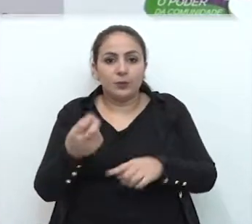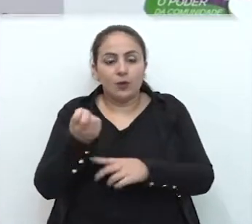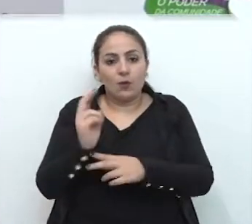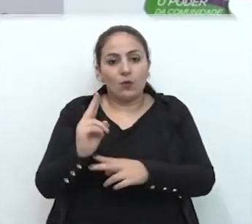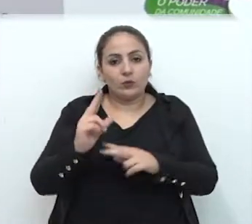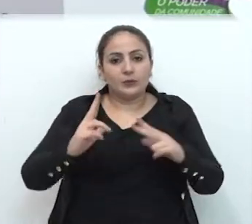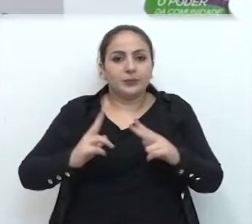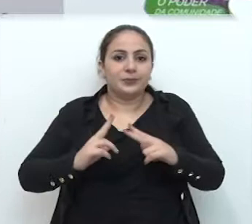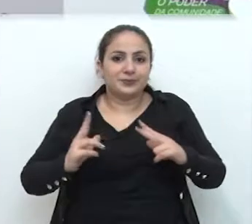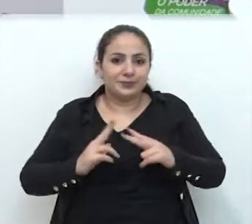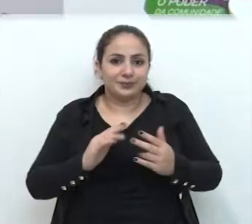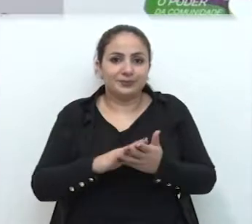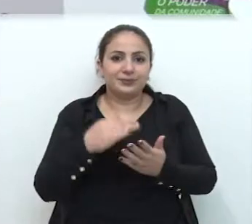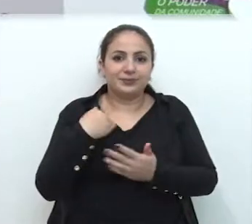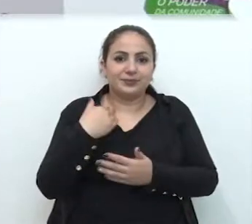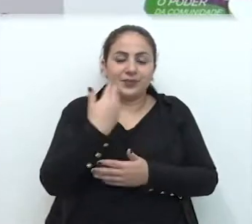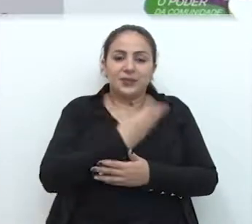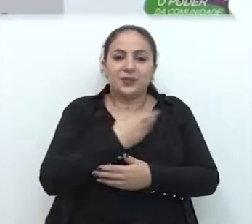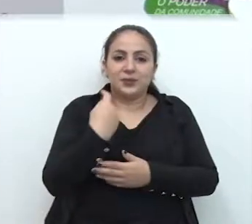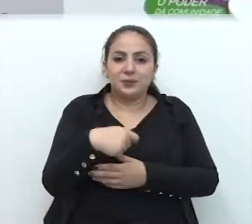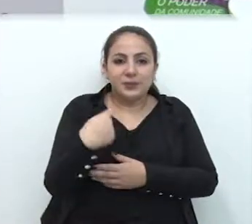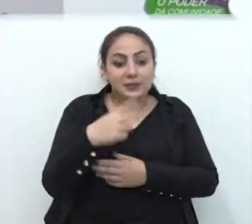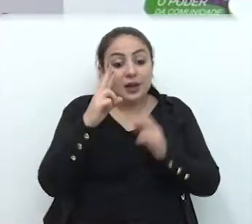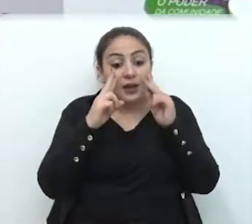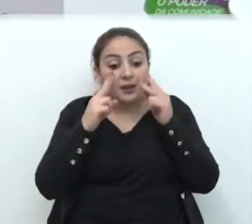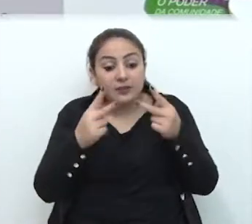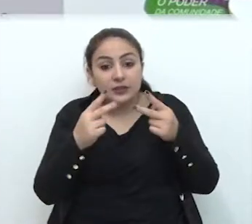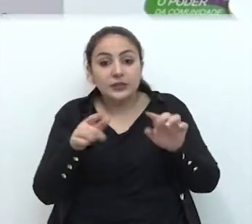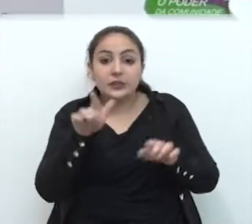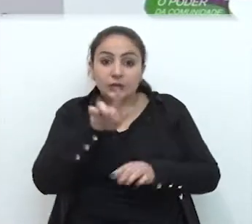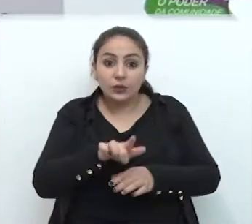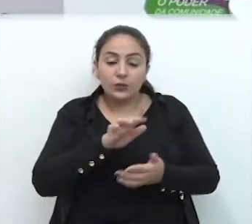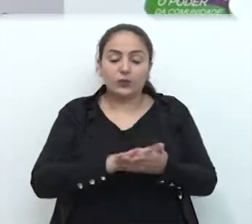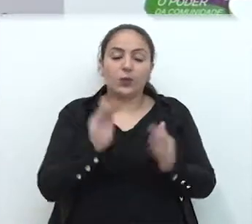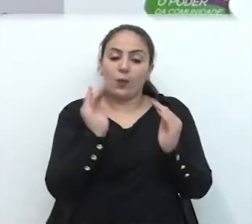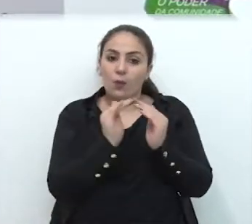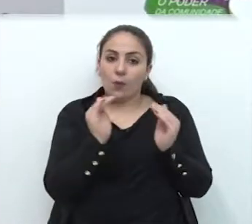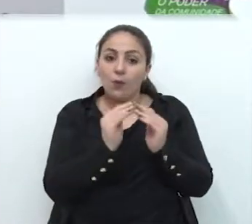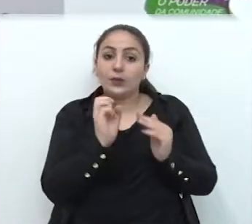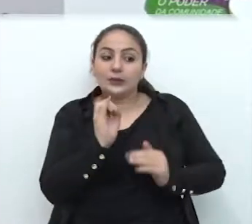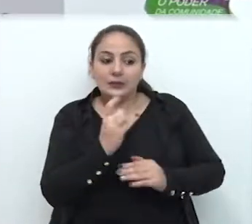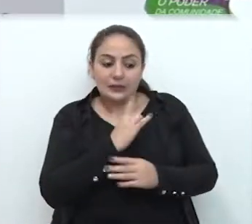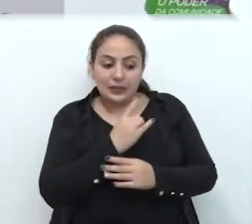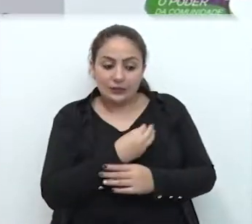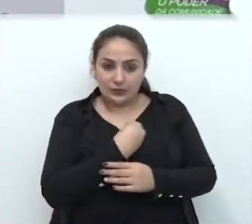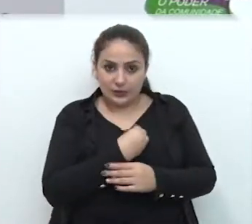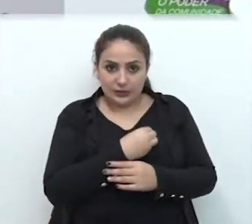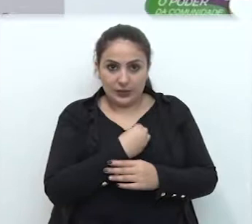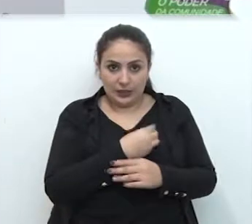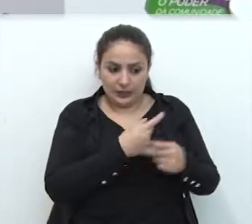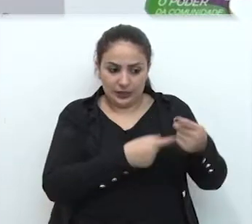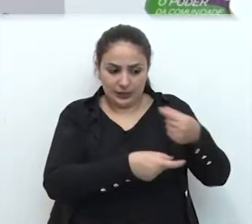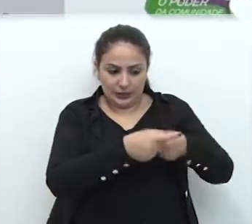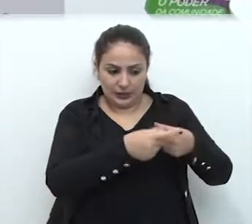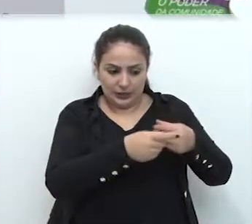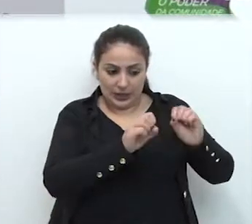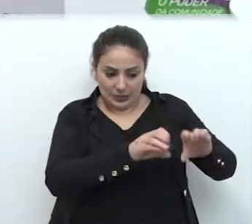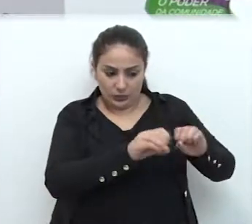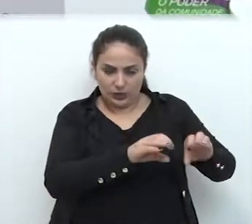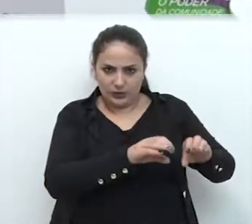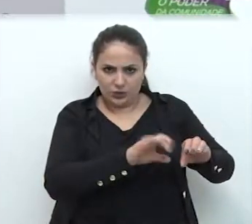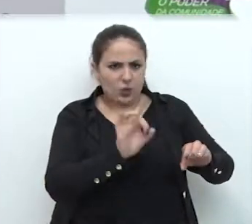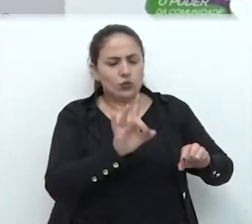privada, então nós precisamos rever isso. Concordo também que passa pela educação, mas não apenas a